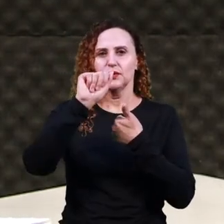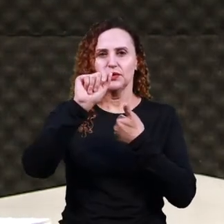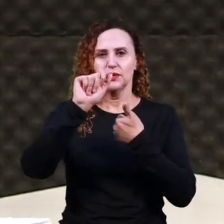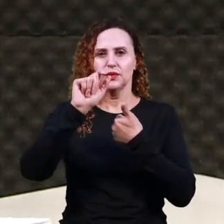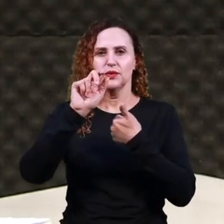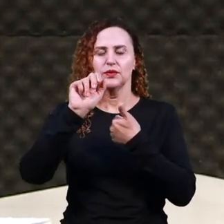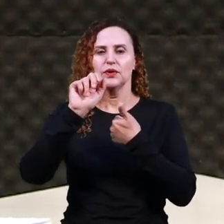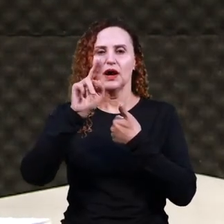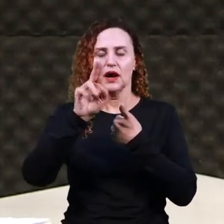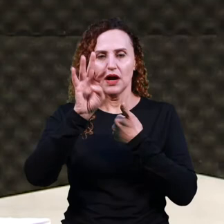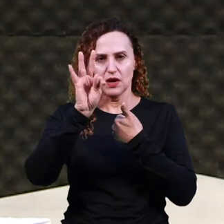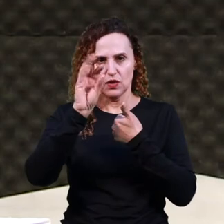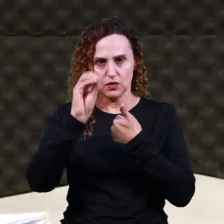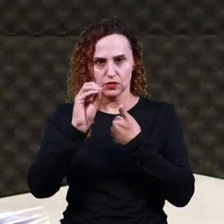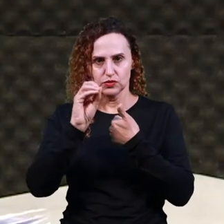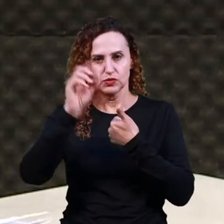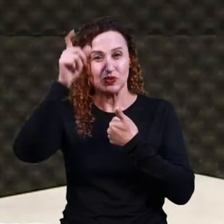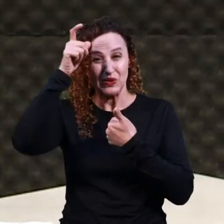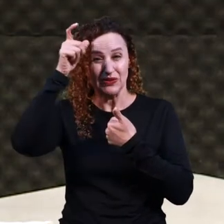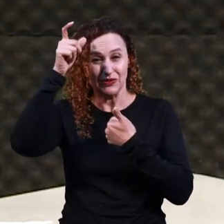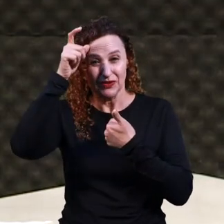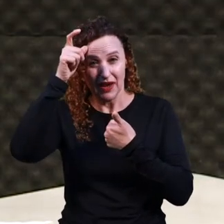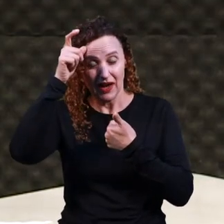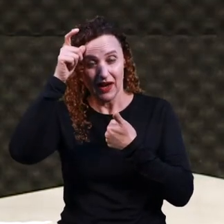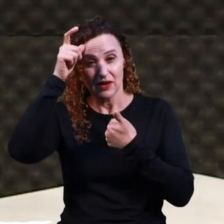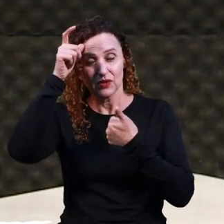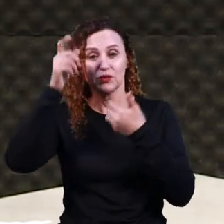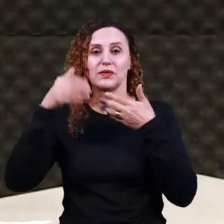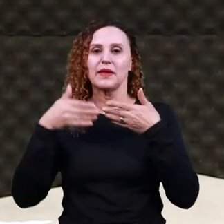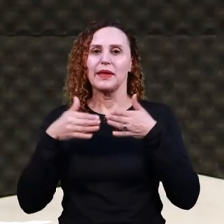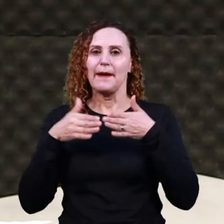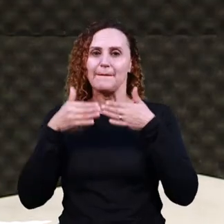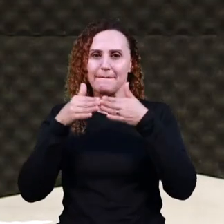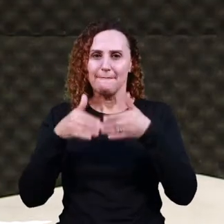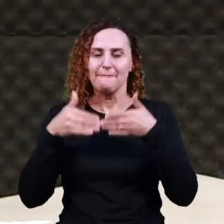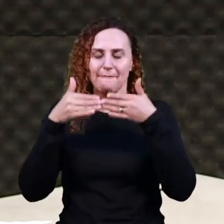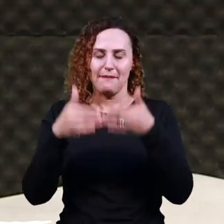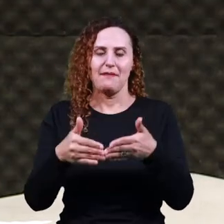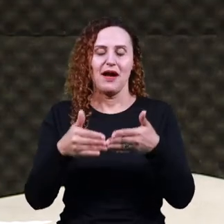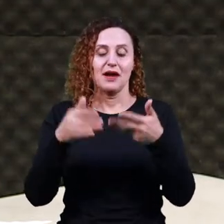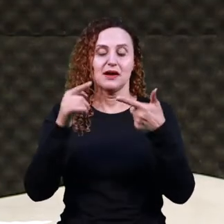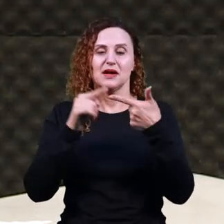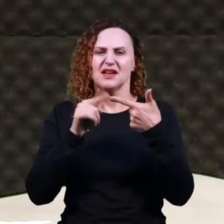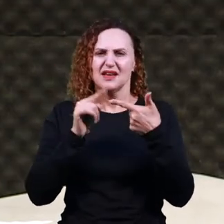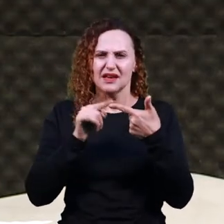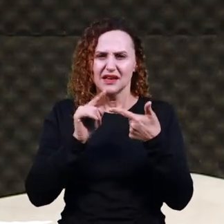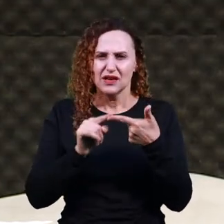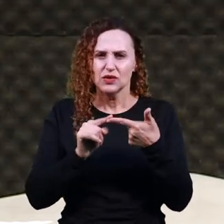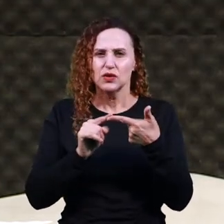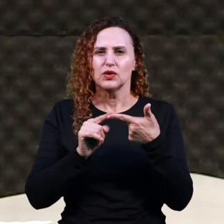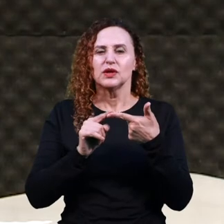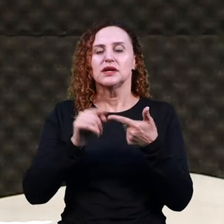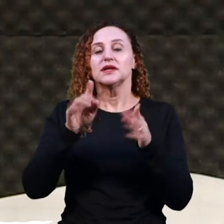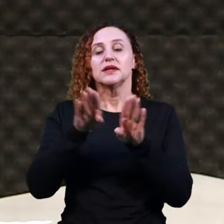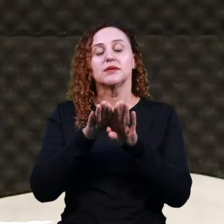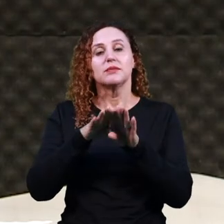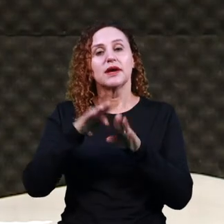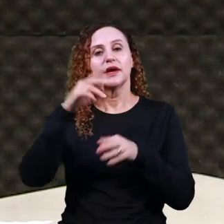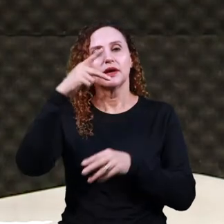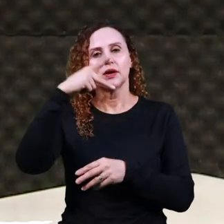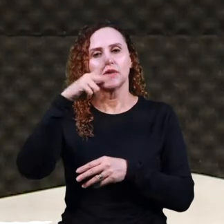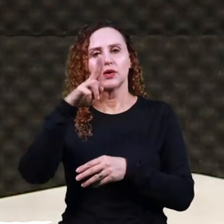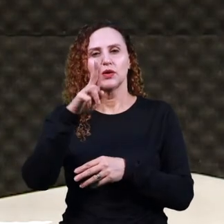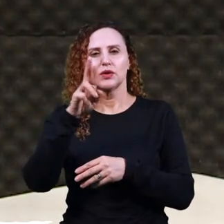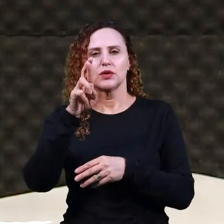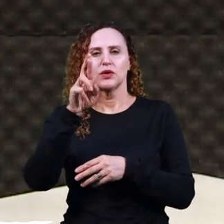parte da trilogia, que é o Alto da Barca do Inferno, o Alto do Purgatório e o Alto da Glória, e a